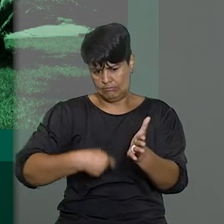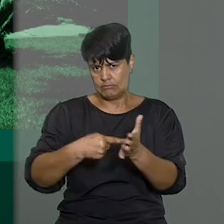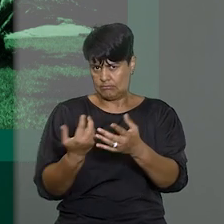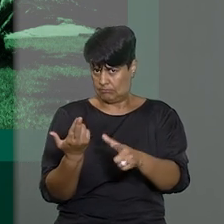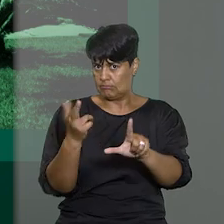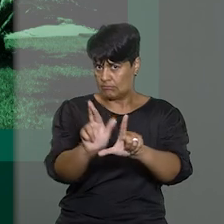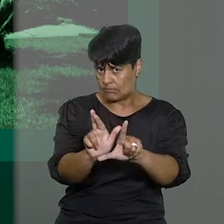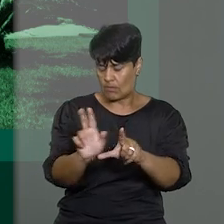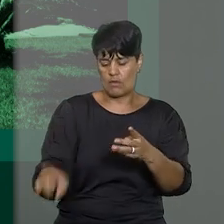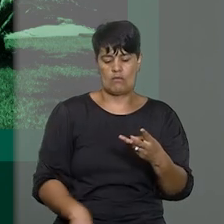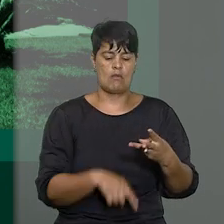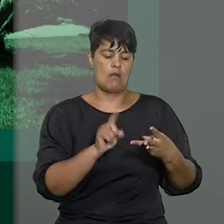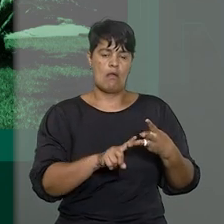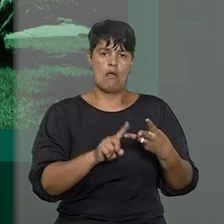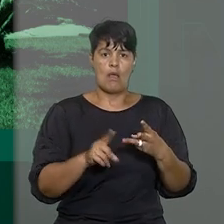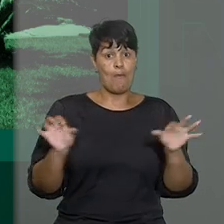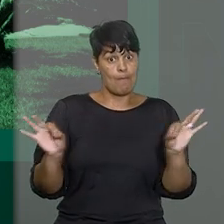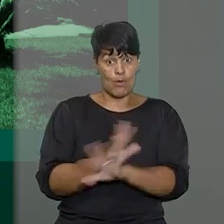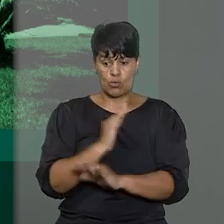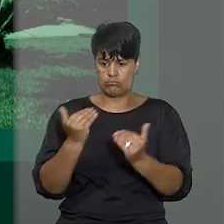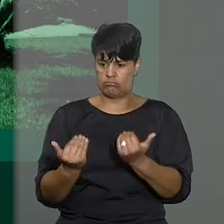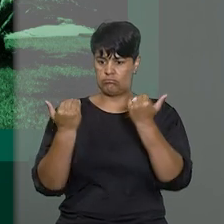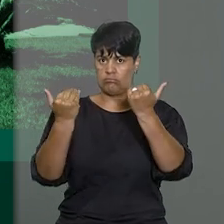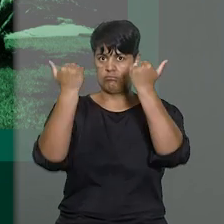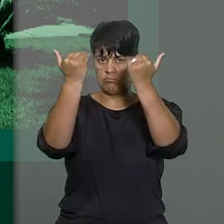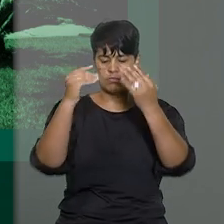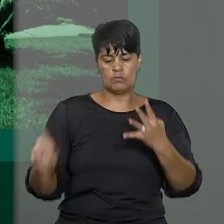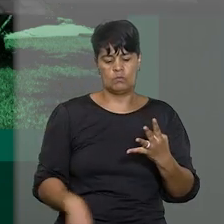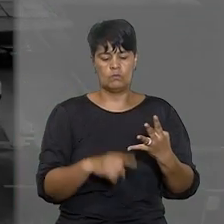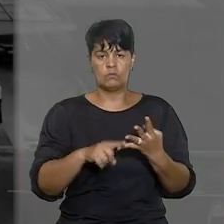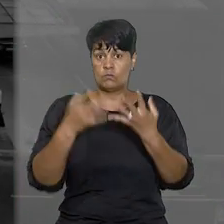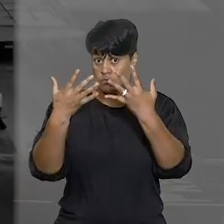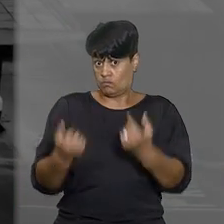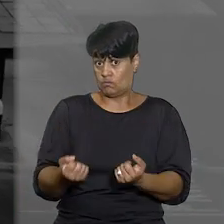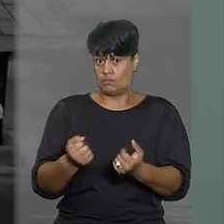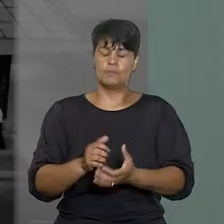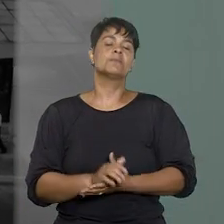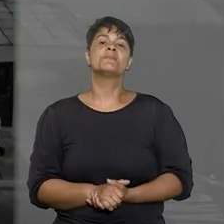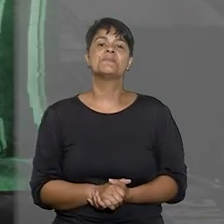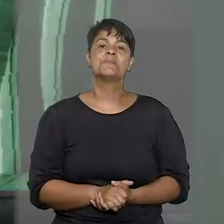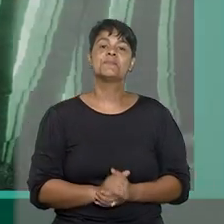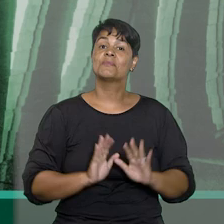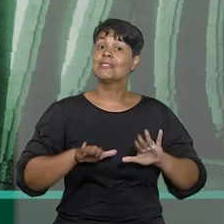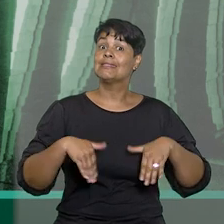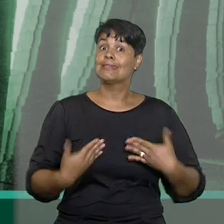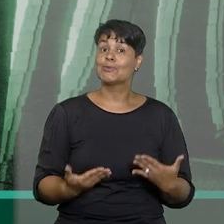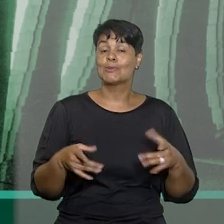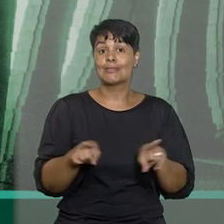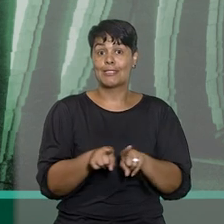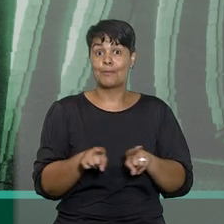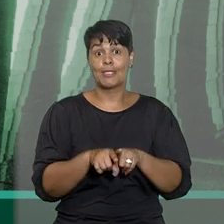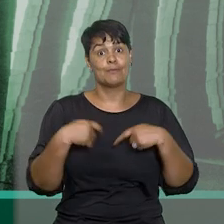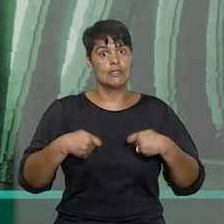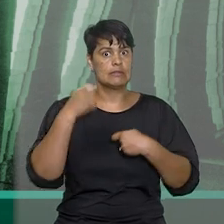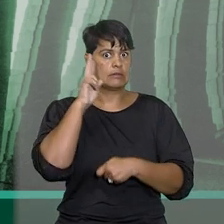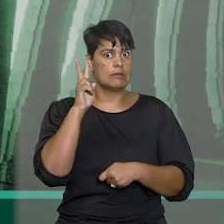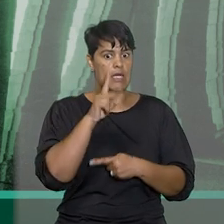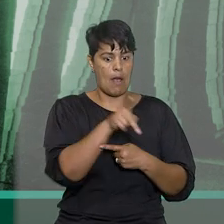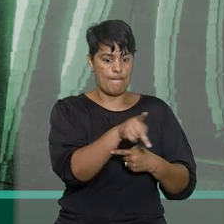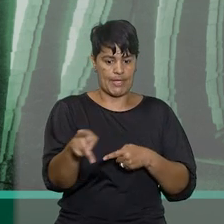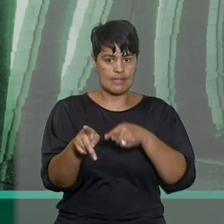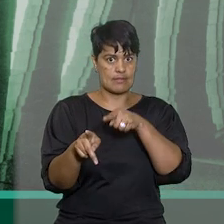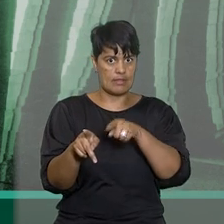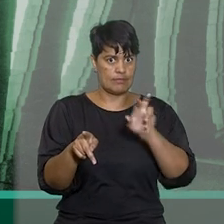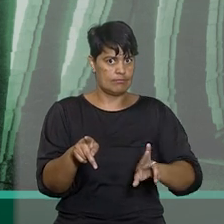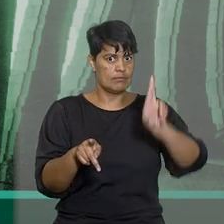procuração, exaurimento de instância, cabimento e preparo. Por fim, vale lembrar que a presidência analisa todos os